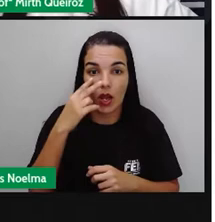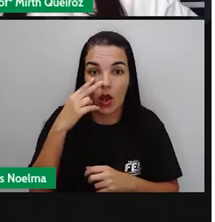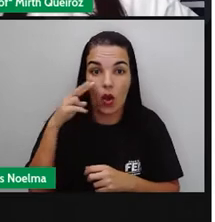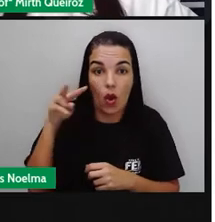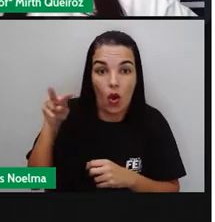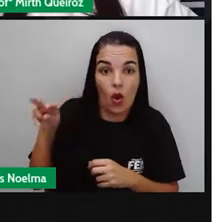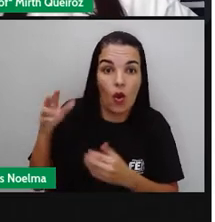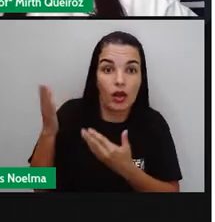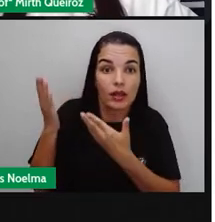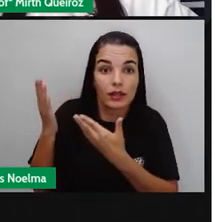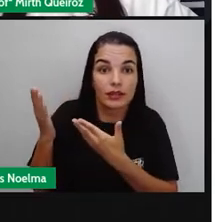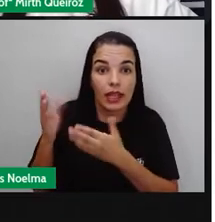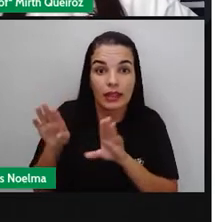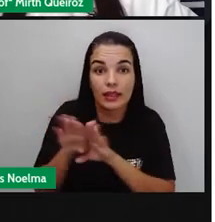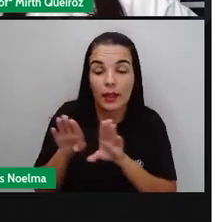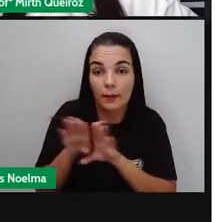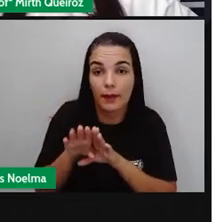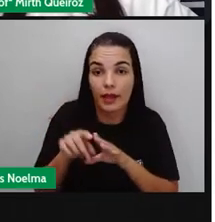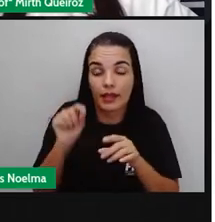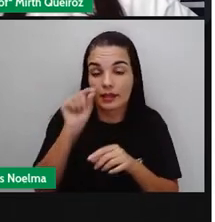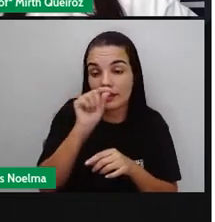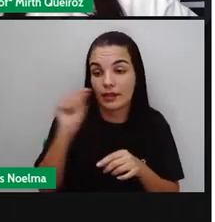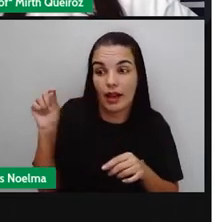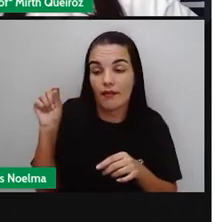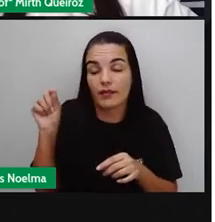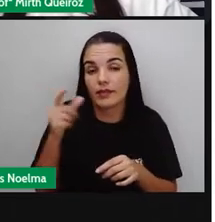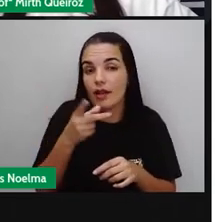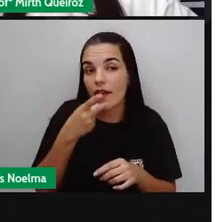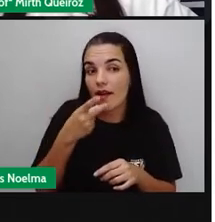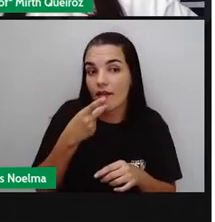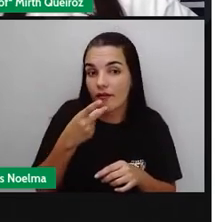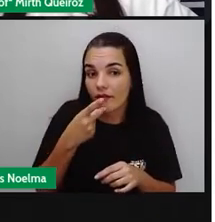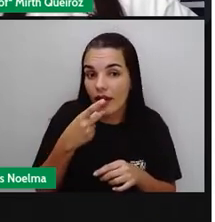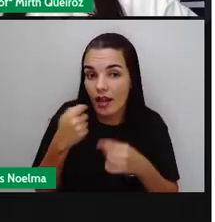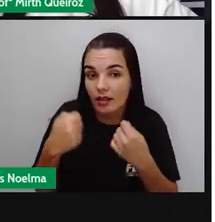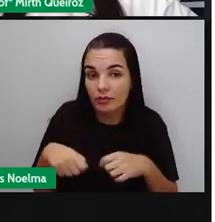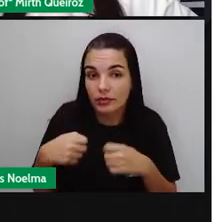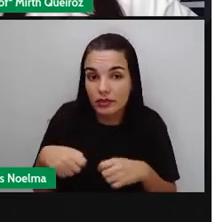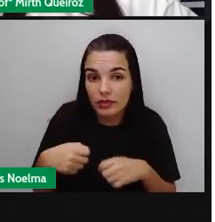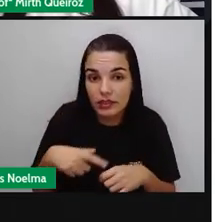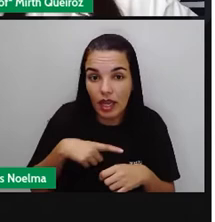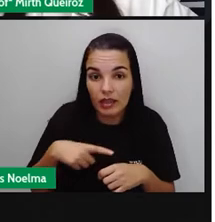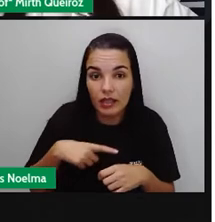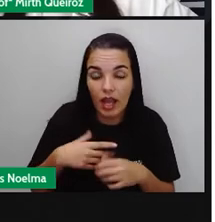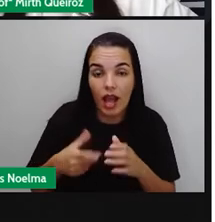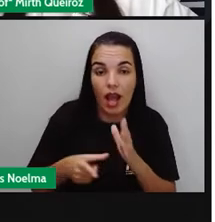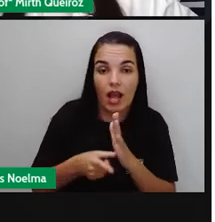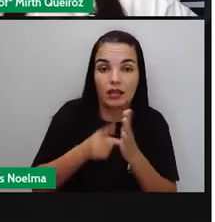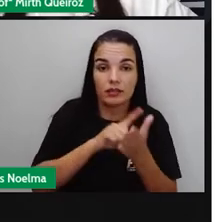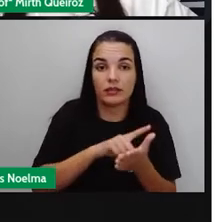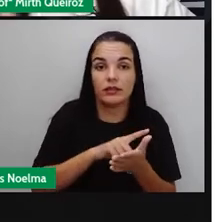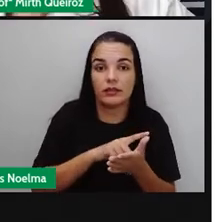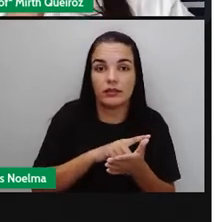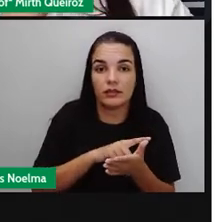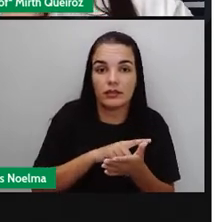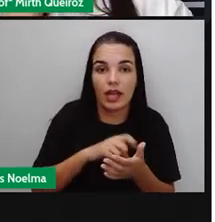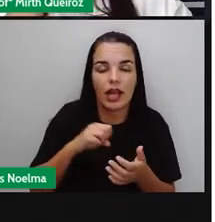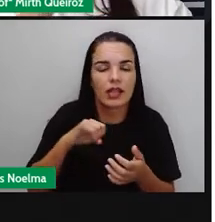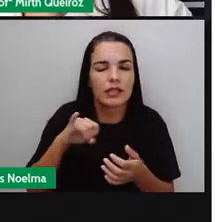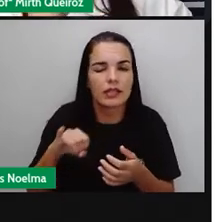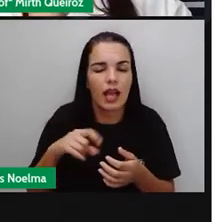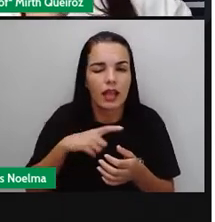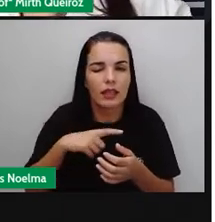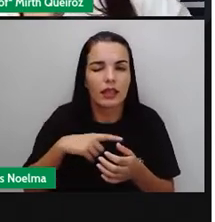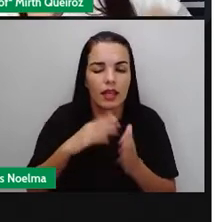O travessão, se há espaçamento devido antes da utilização desse travessão. A gente usa